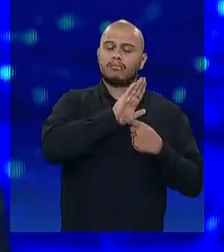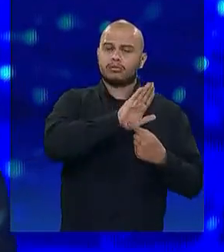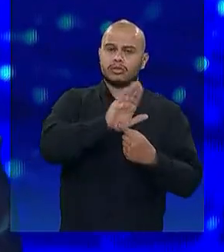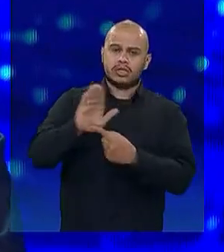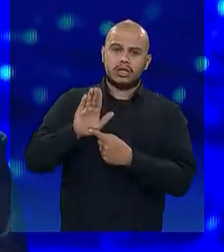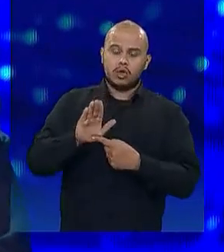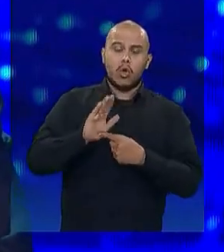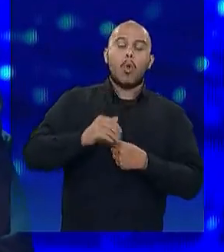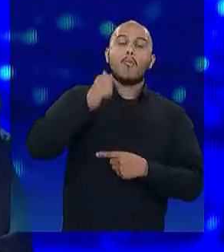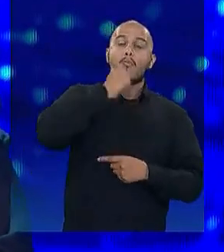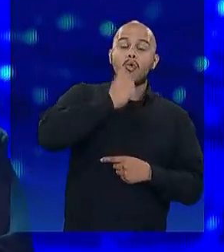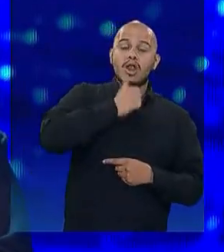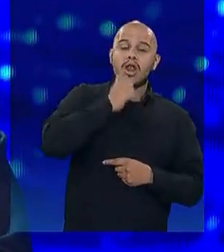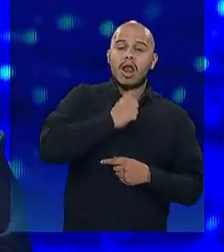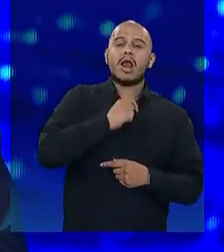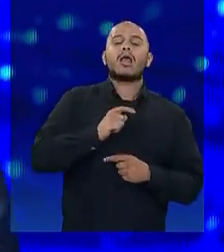mortas e violentadas tem diminuído. achar. achar. Então, Olha Vamos